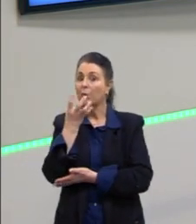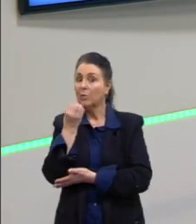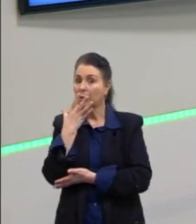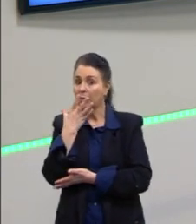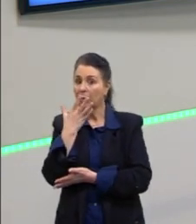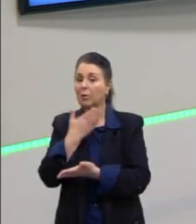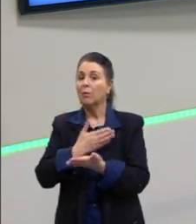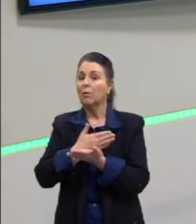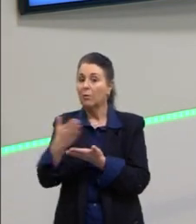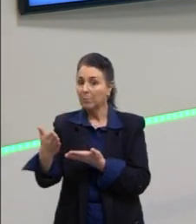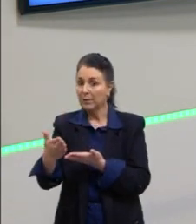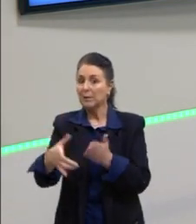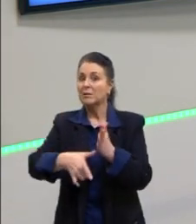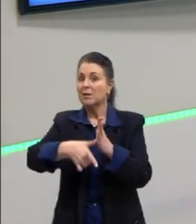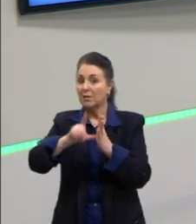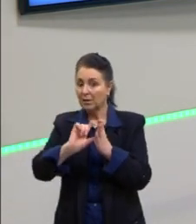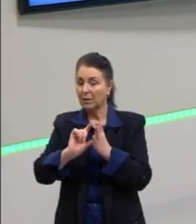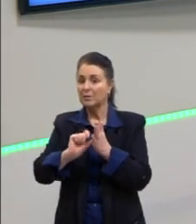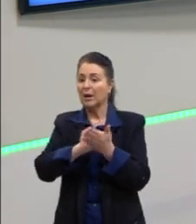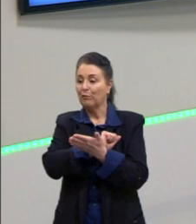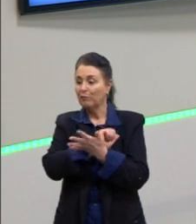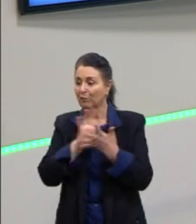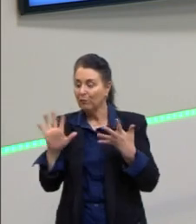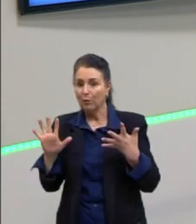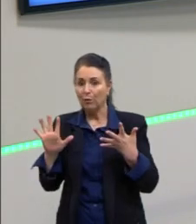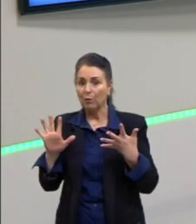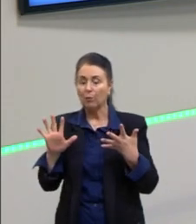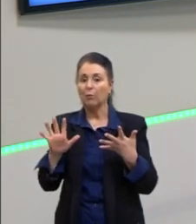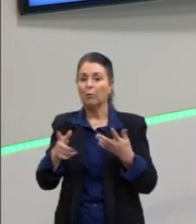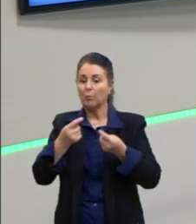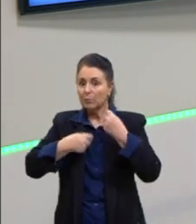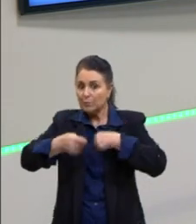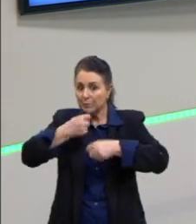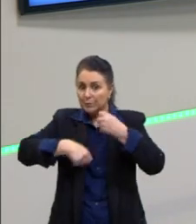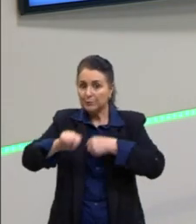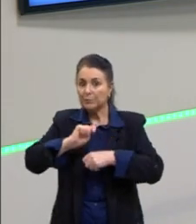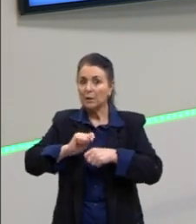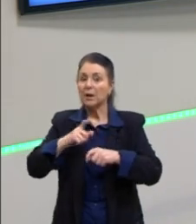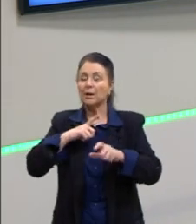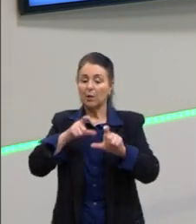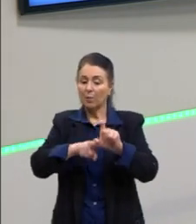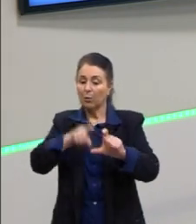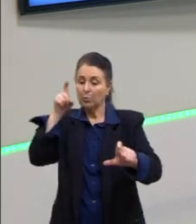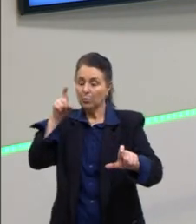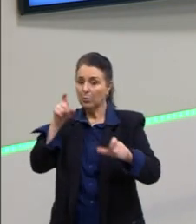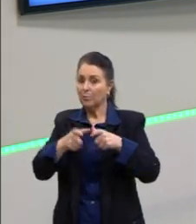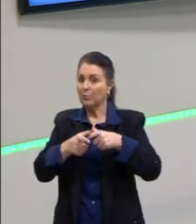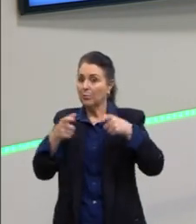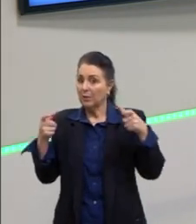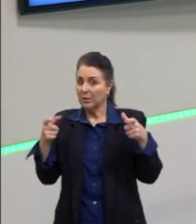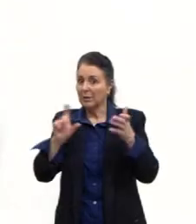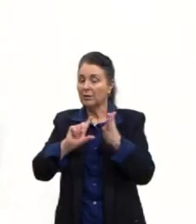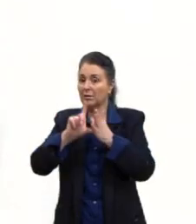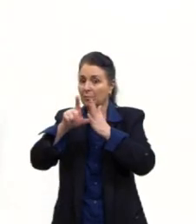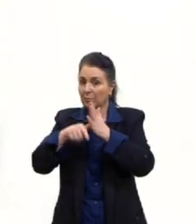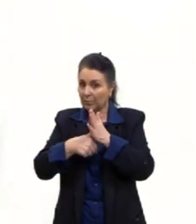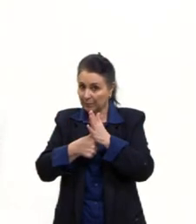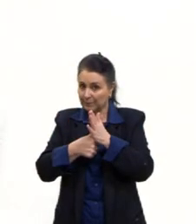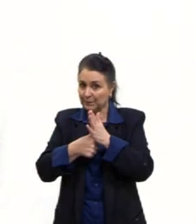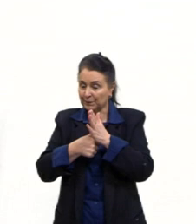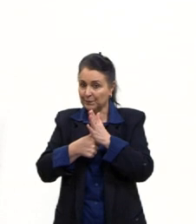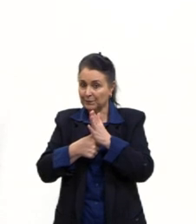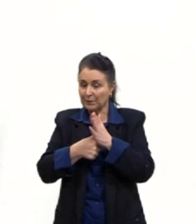fluir mais esse investimento, ela começa a ter uma autonomia maior, né? Quando passa para